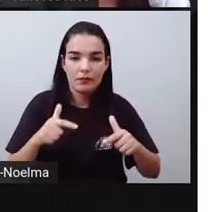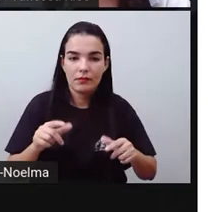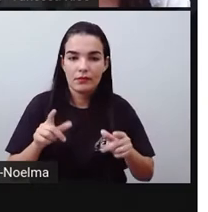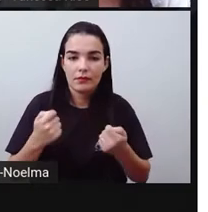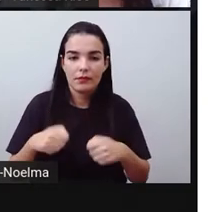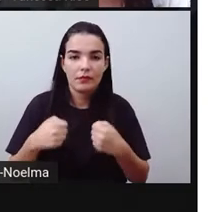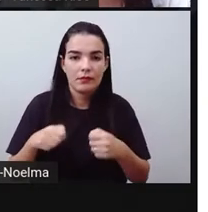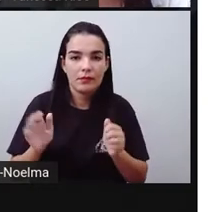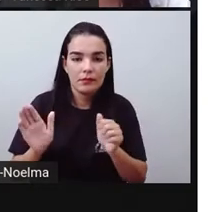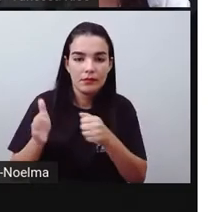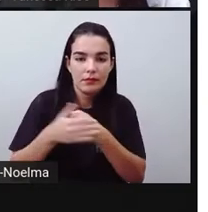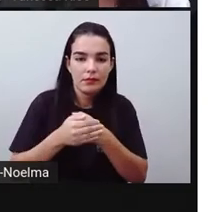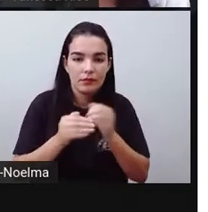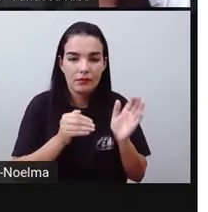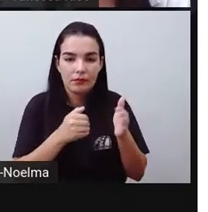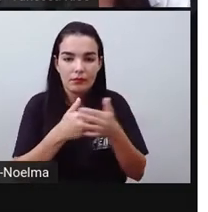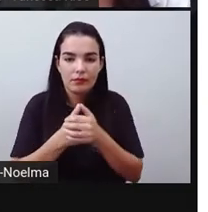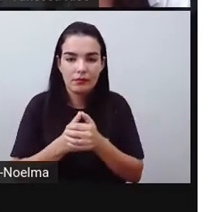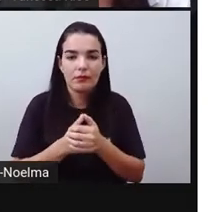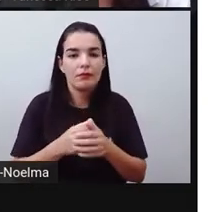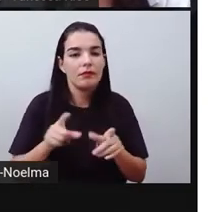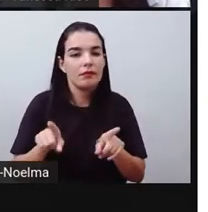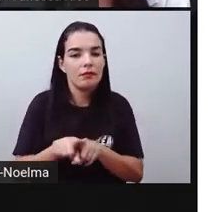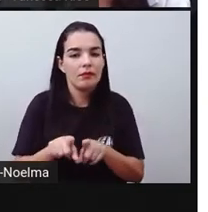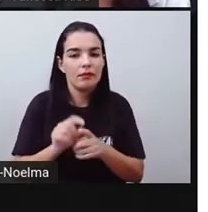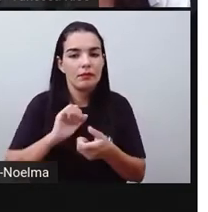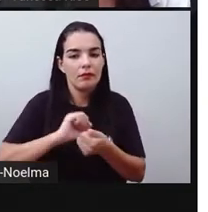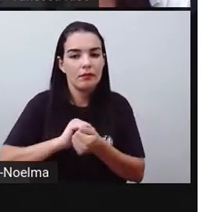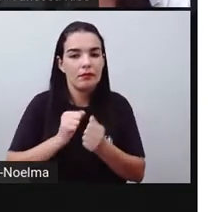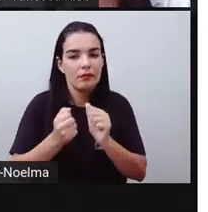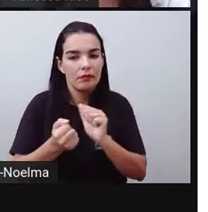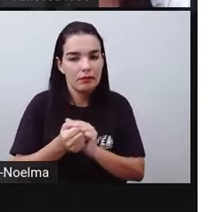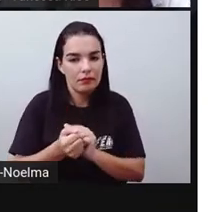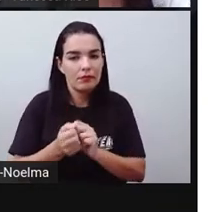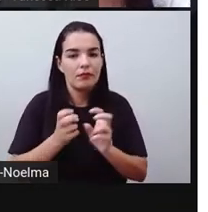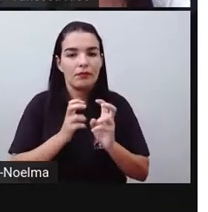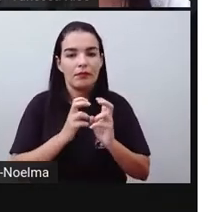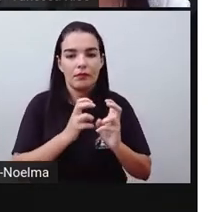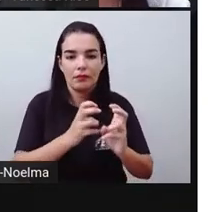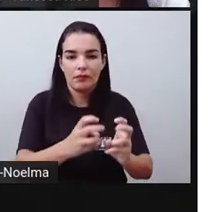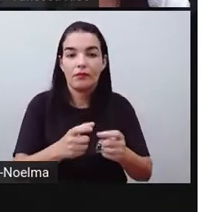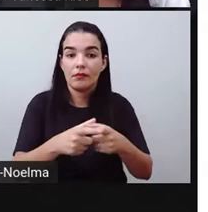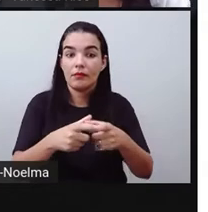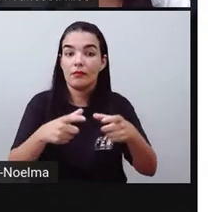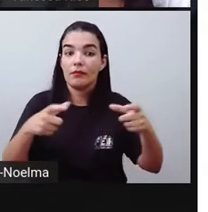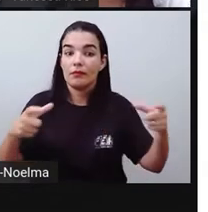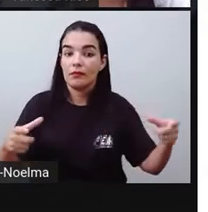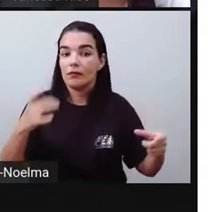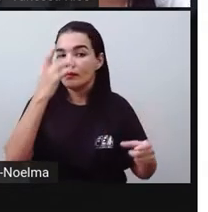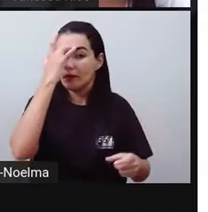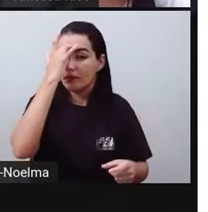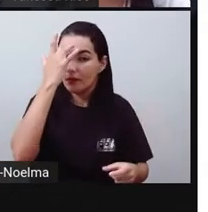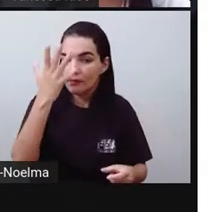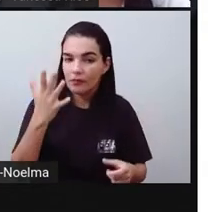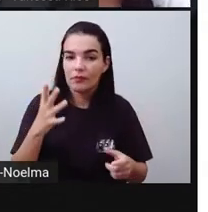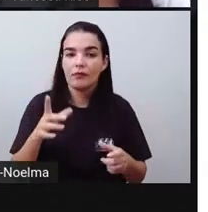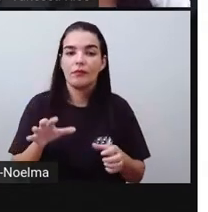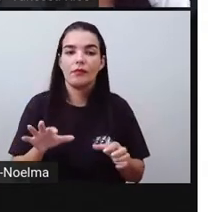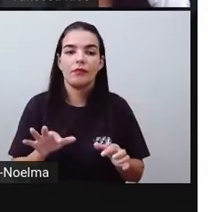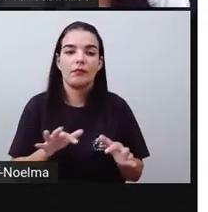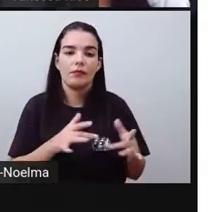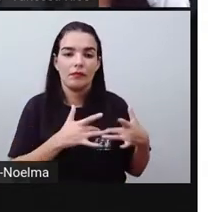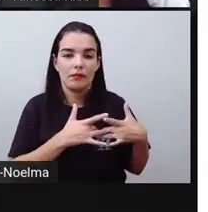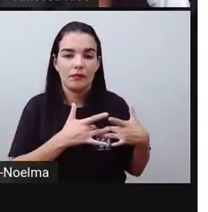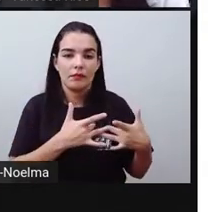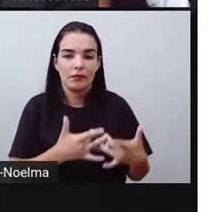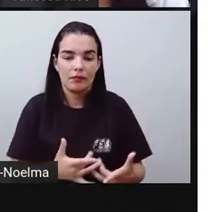embalagens exigentes, se adapta aos outros modais de transporte, é amplamente disponível e de fácil